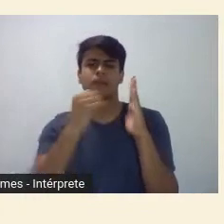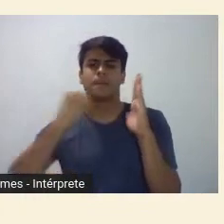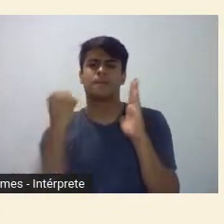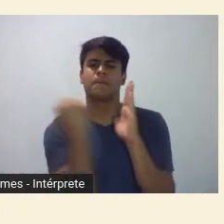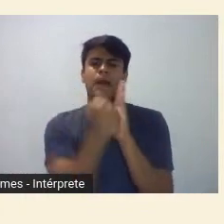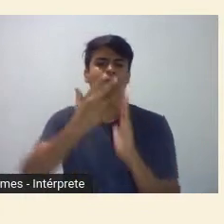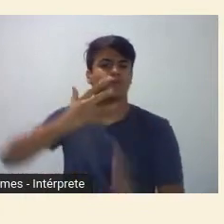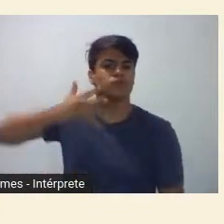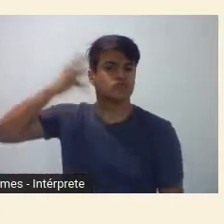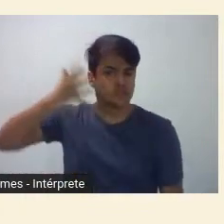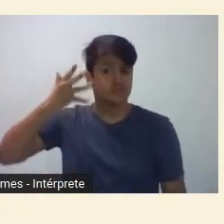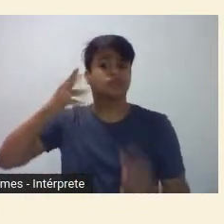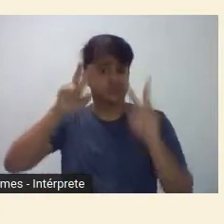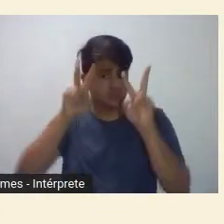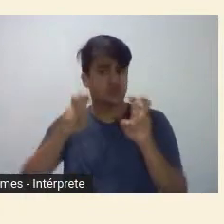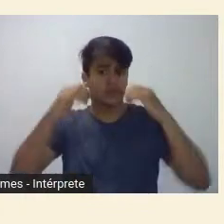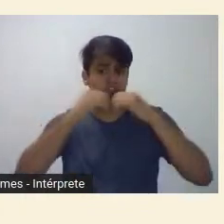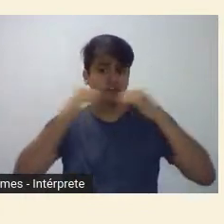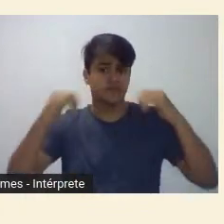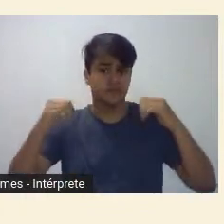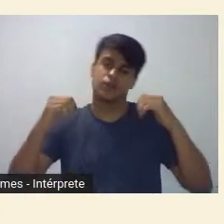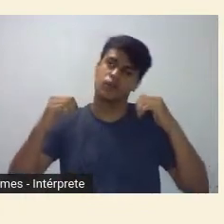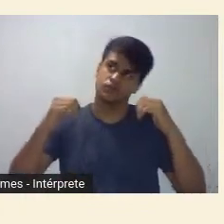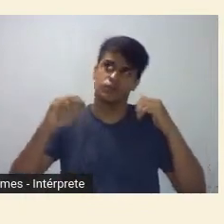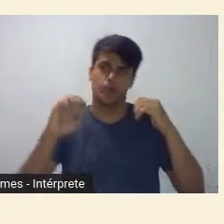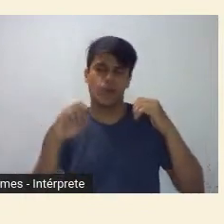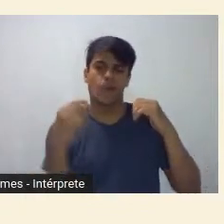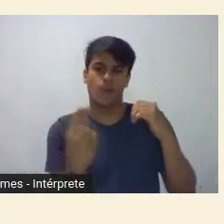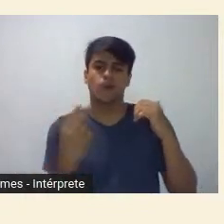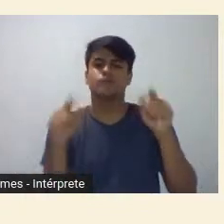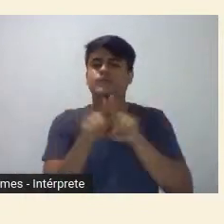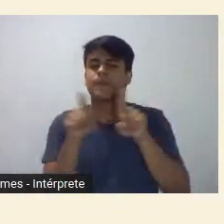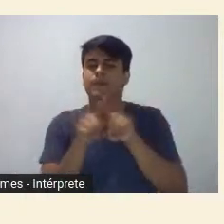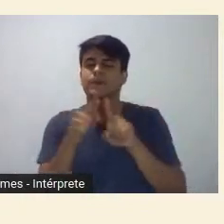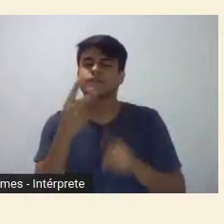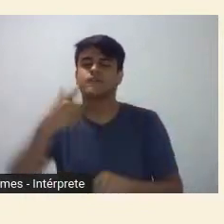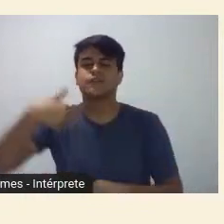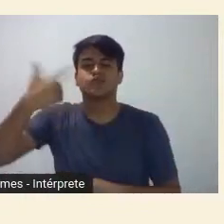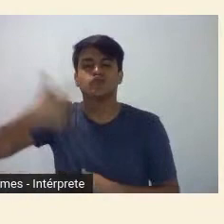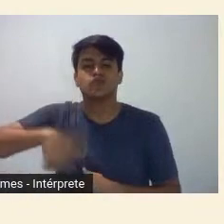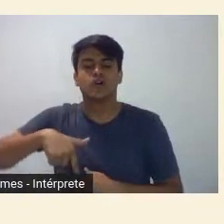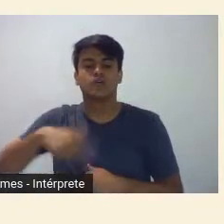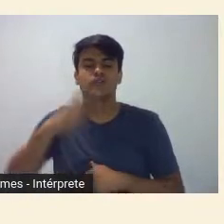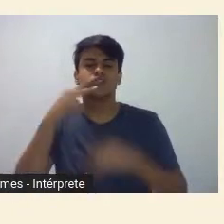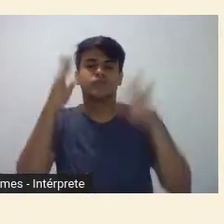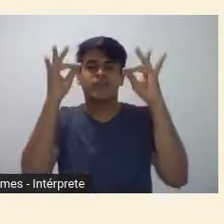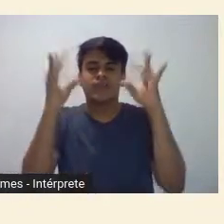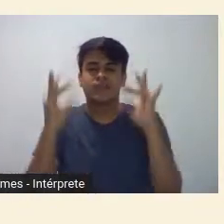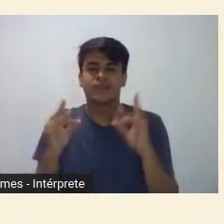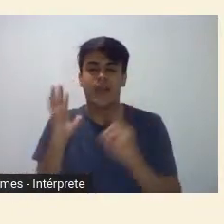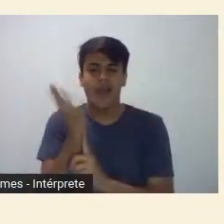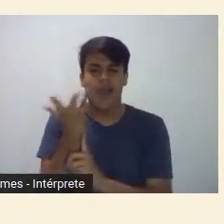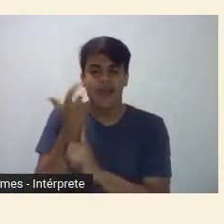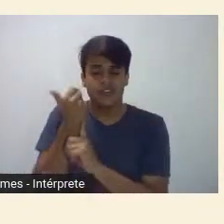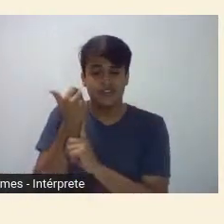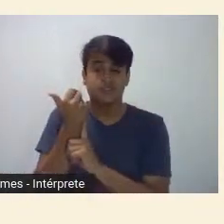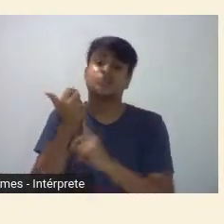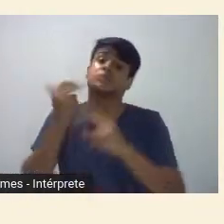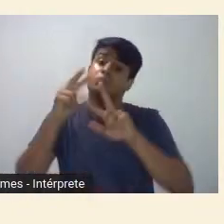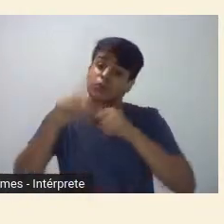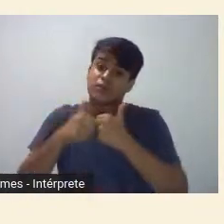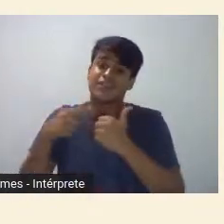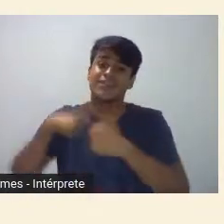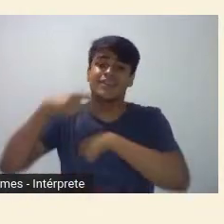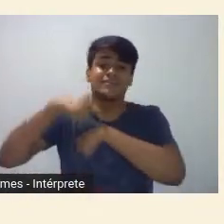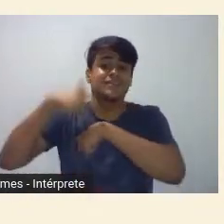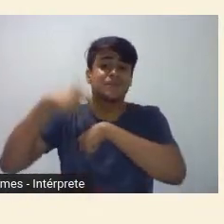redor da ruptura ou ao menos ao redor da afirmação de uma especificidade artística frente aos cânones de seu